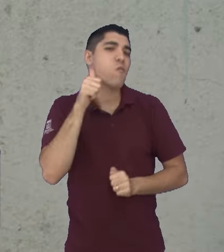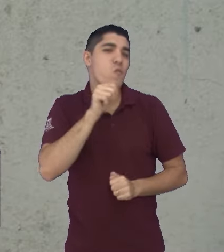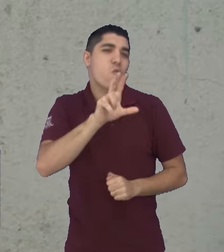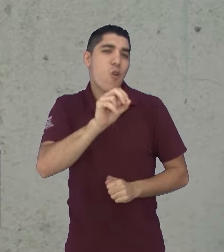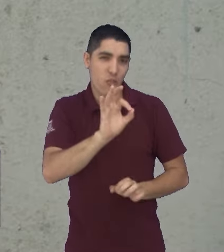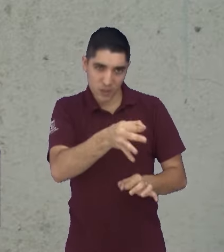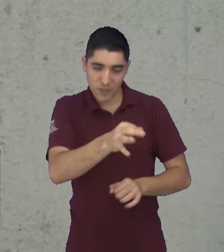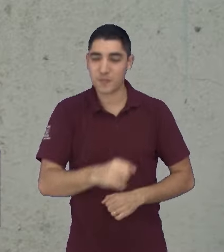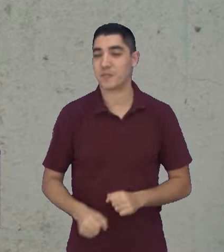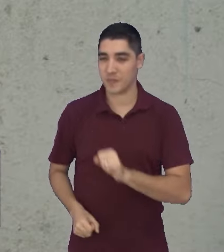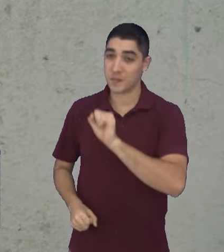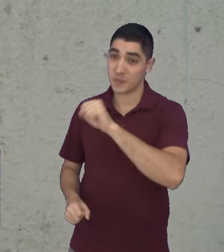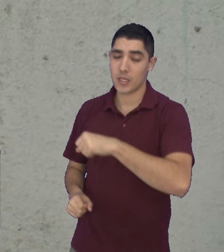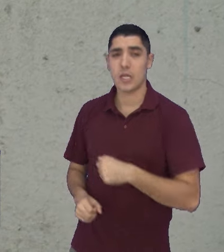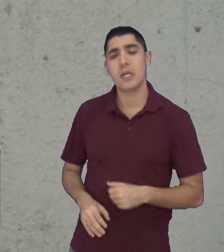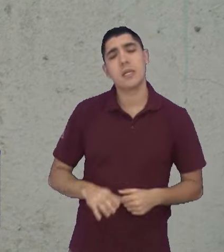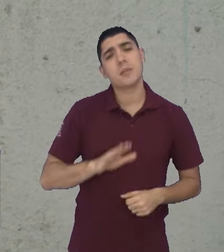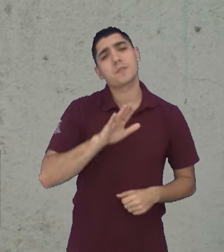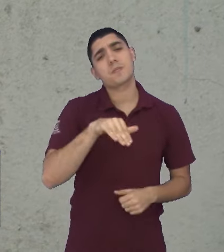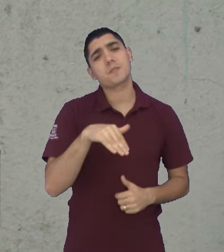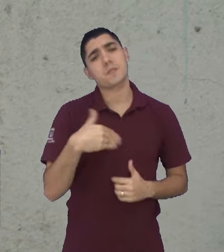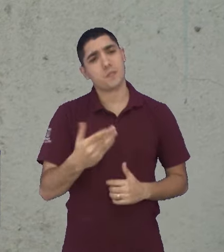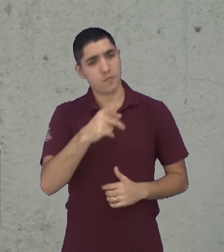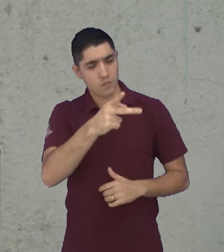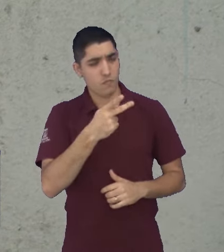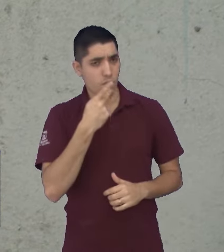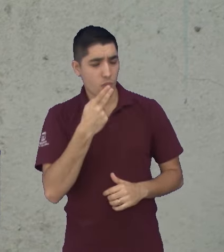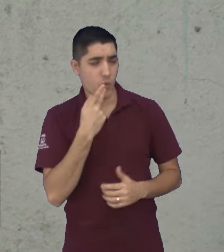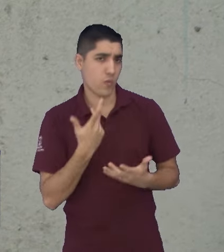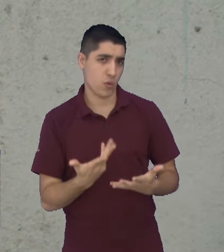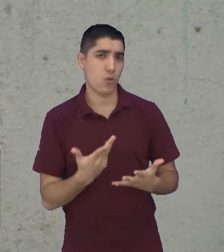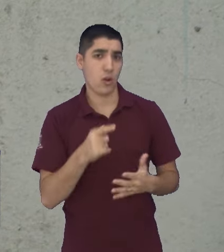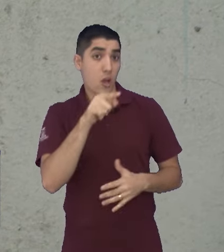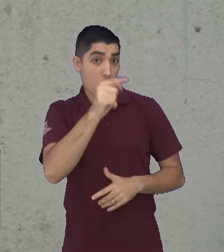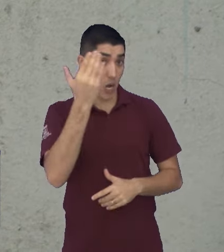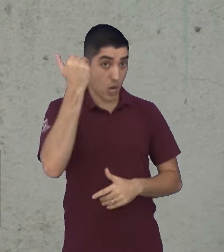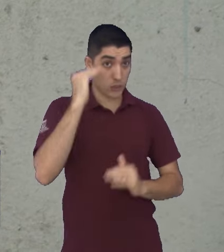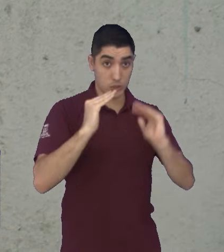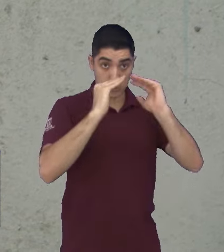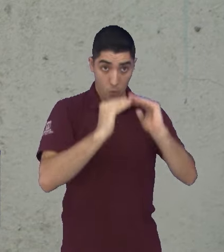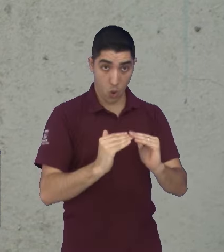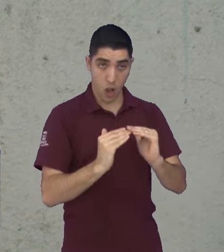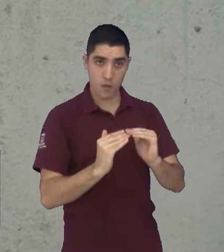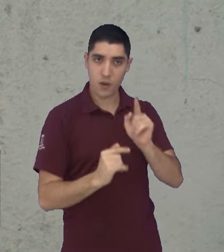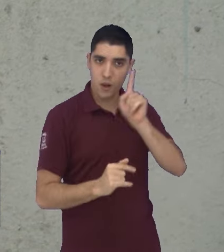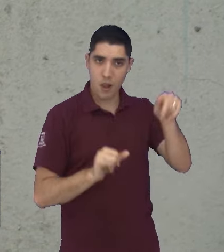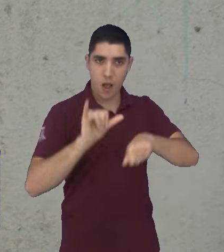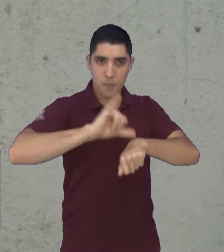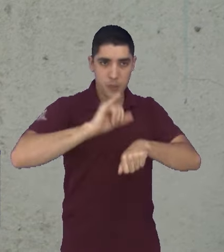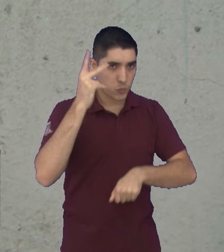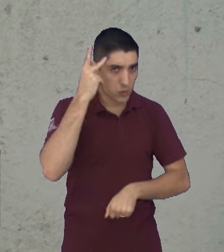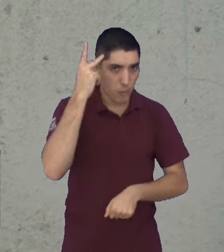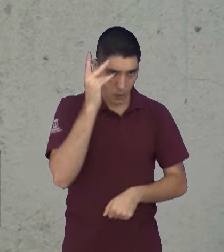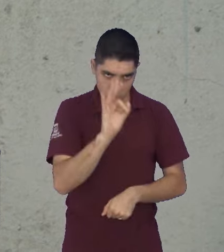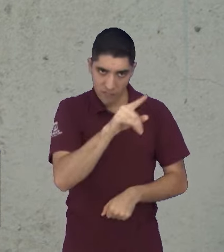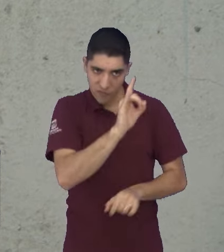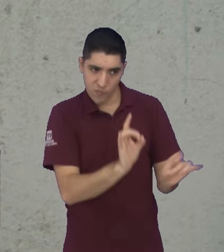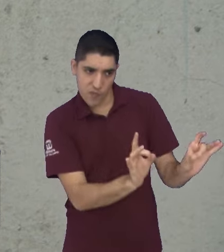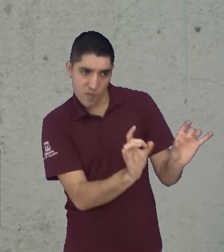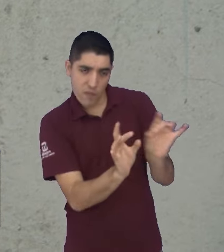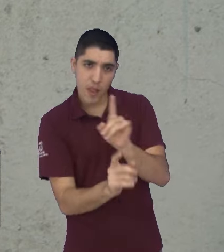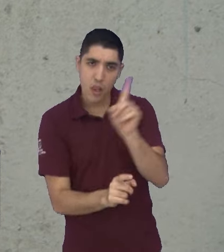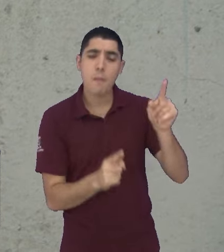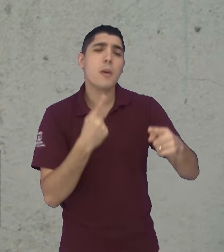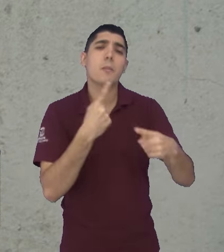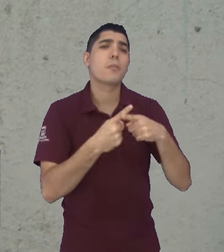saber, como você falou, que você já fazia isso bem antes, né, e você morava em São Paulo, você fazia a venda, né, em São Paulo. queria saber por que